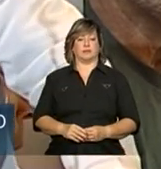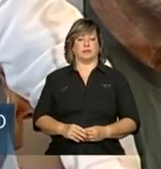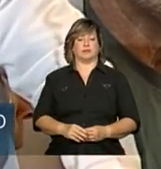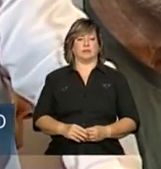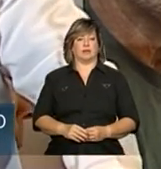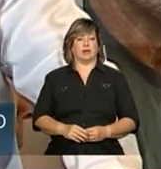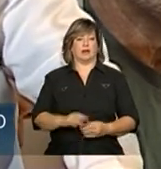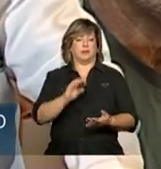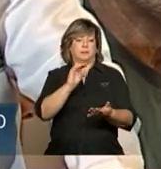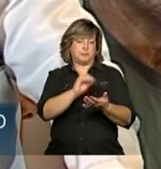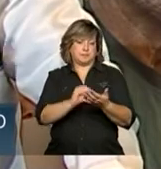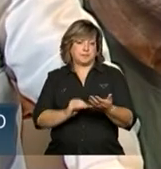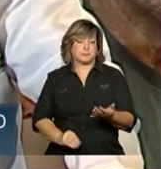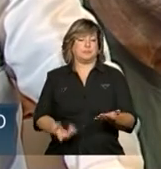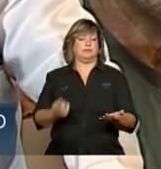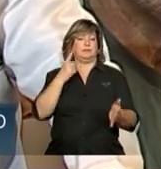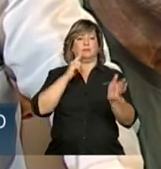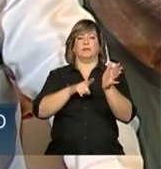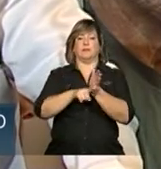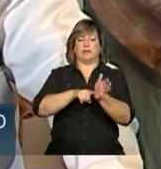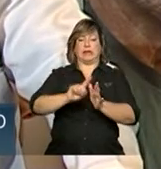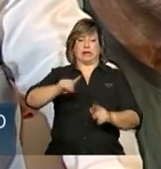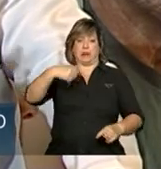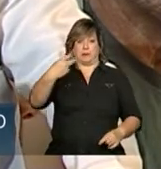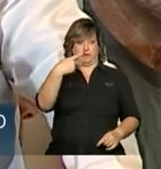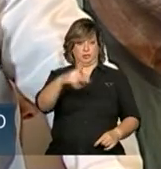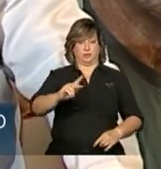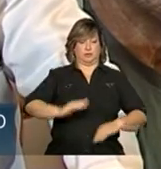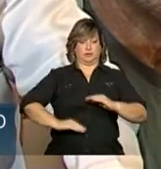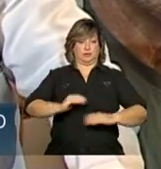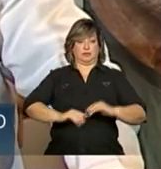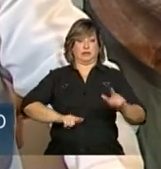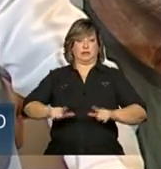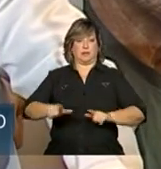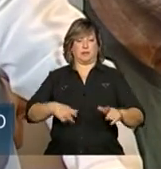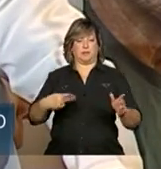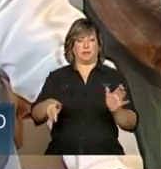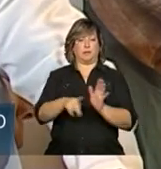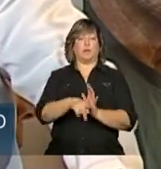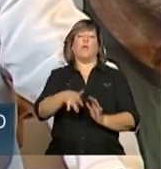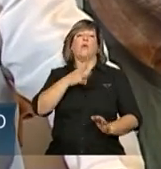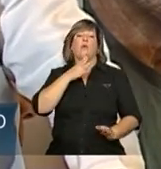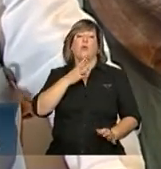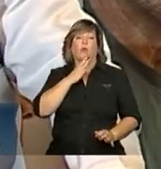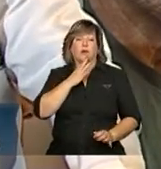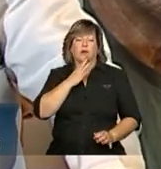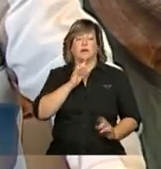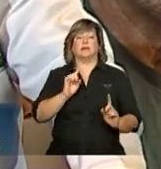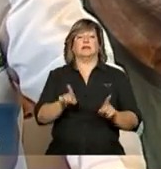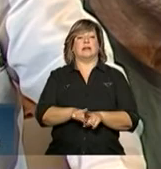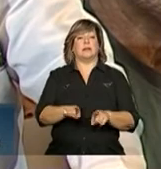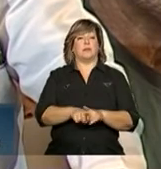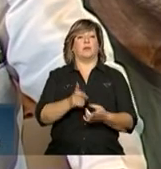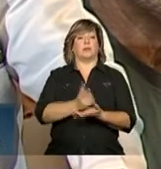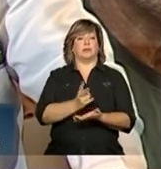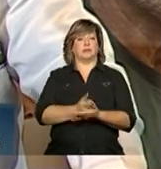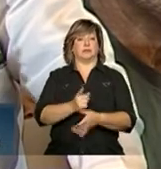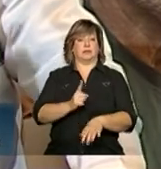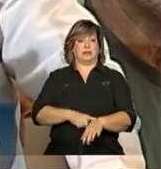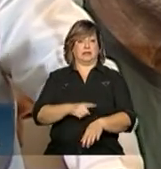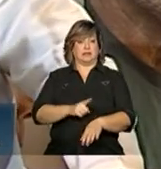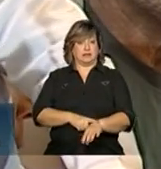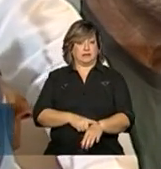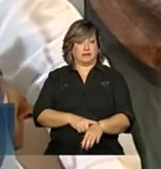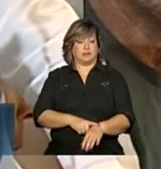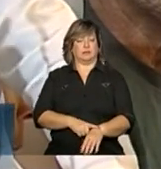colocados e serão avaliados depois no seu desempenho e na sua apropriação desse conhecimento, ao mesmo tempo que também